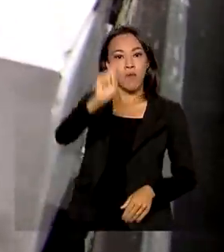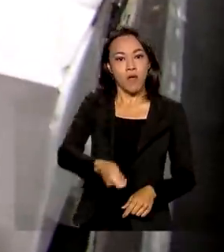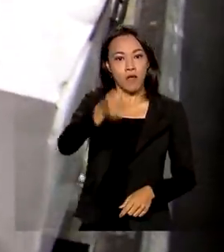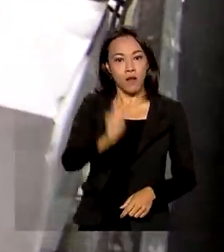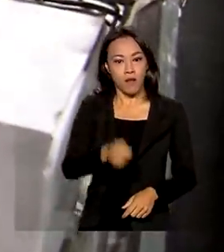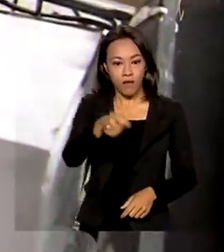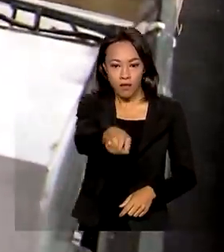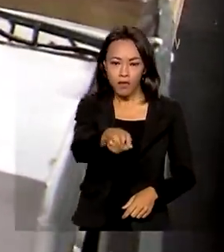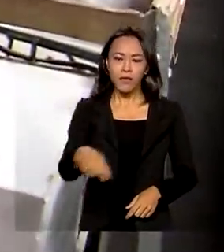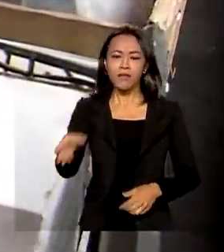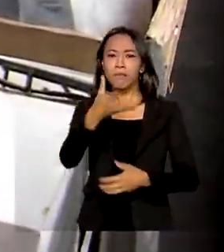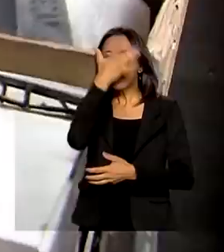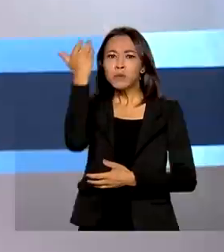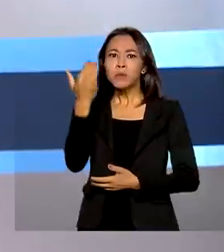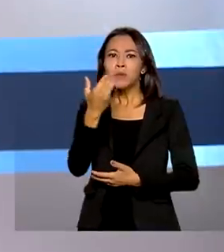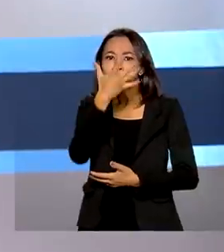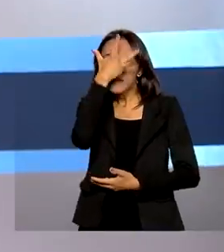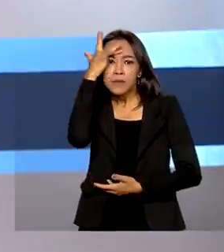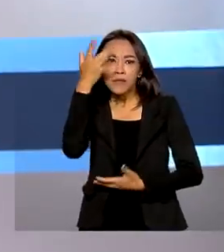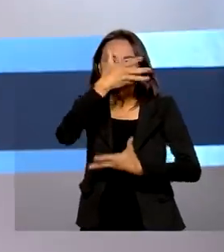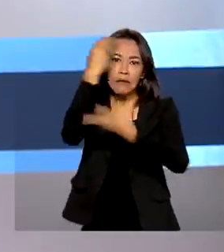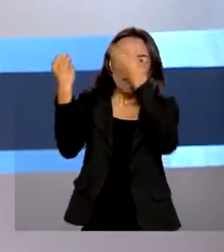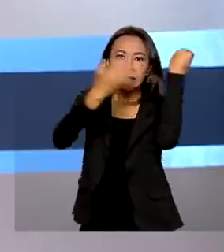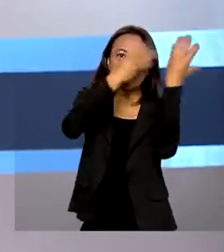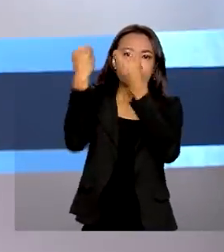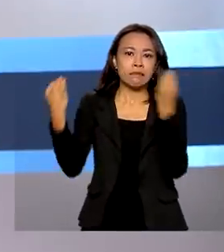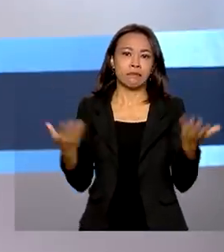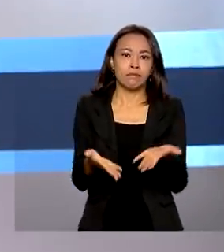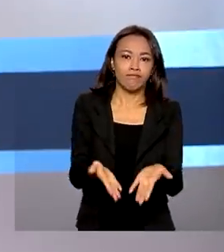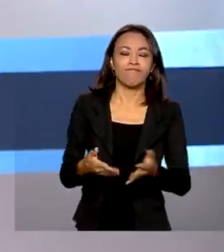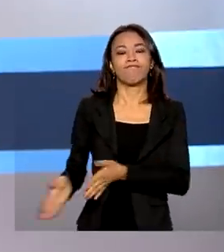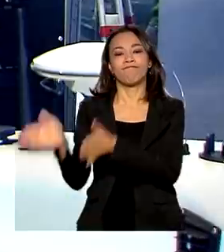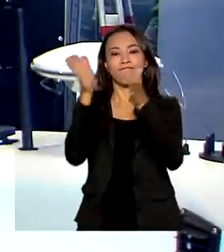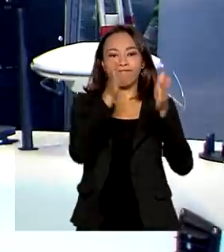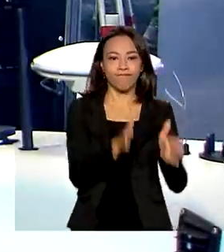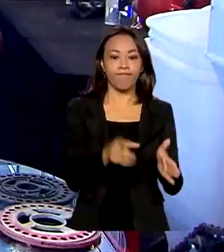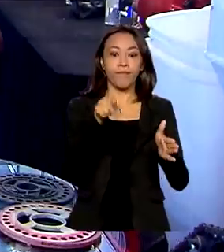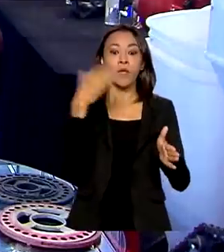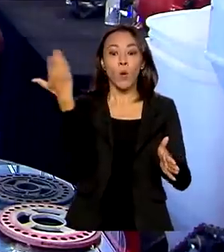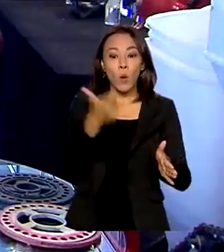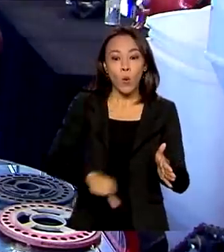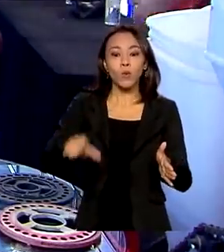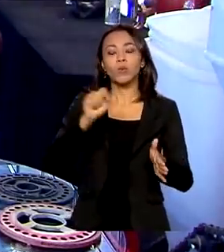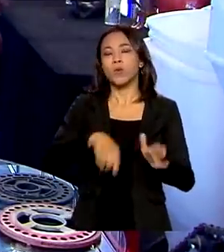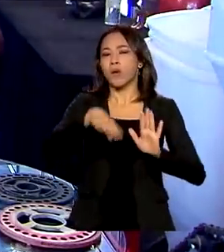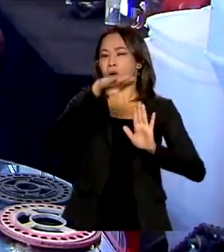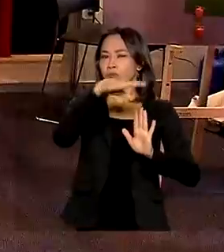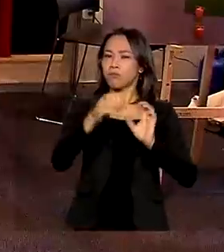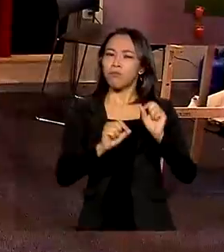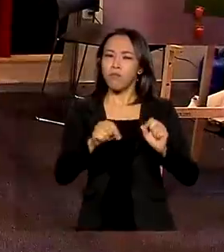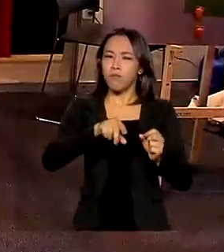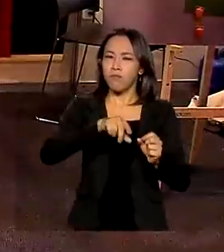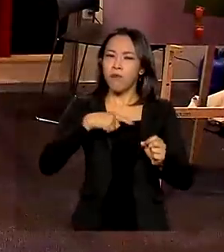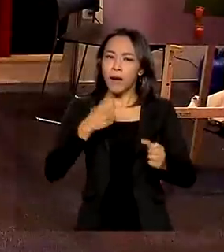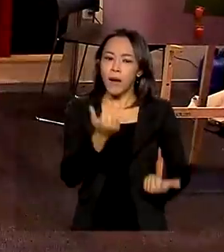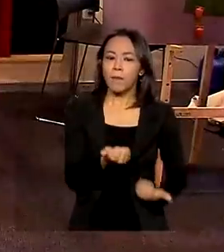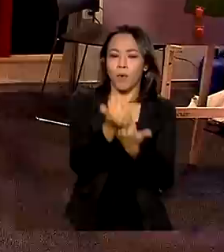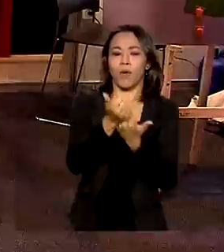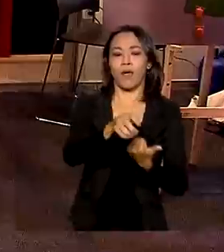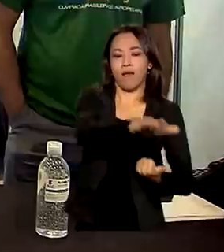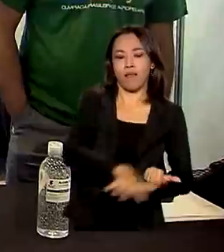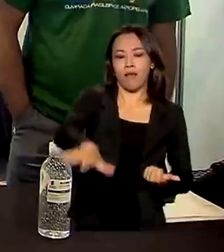itens esquecidos nas agências. E ainda, o governo lança pacote de ações para o fortalecimento da educação